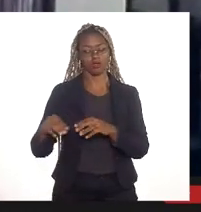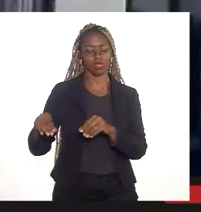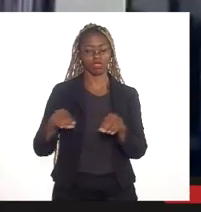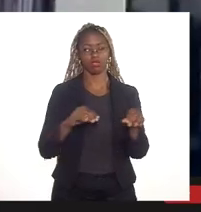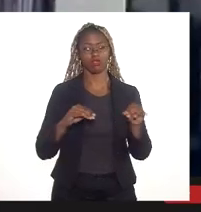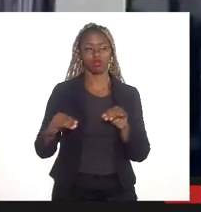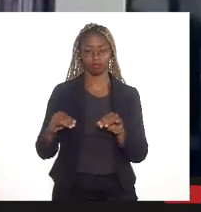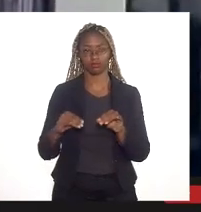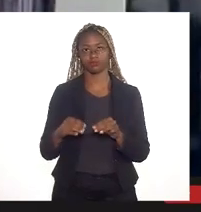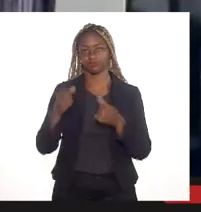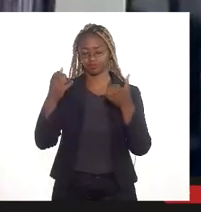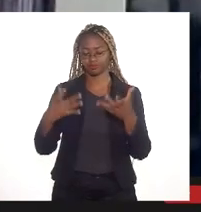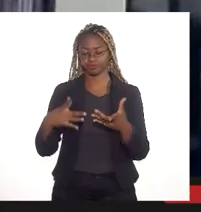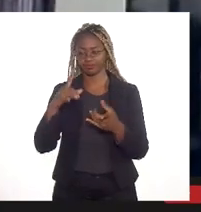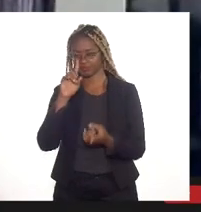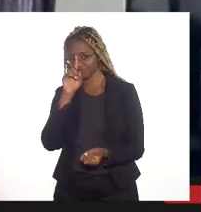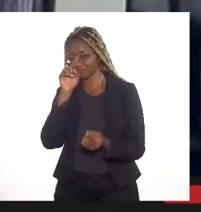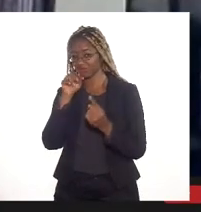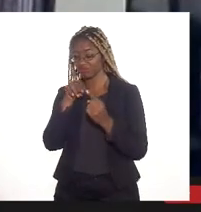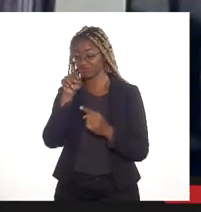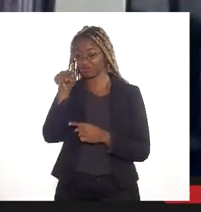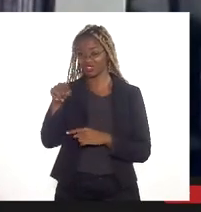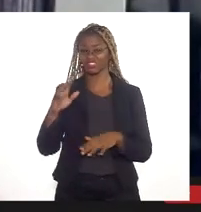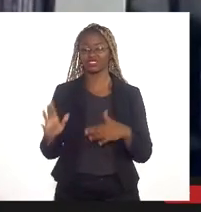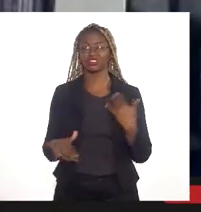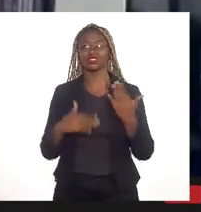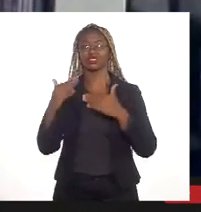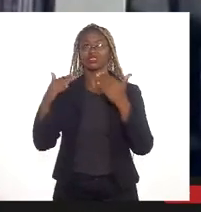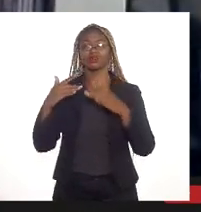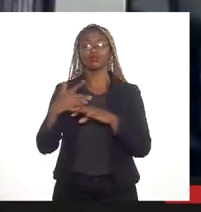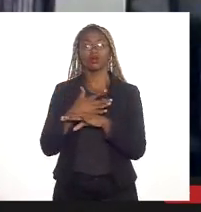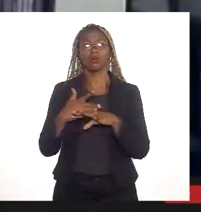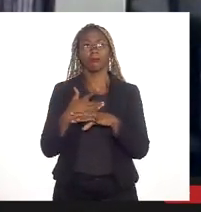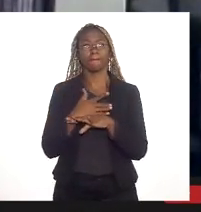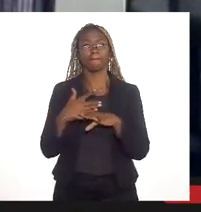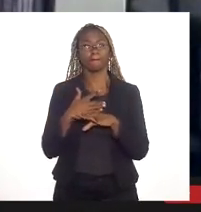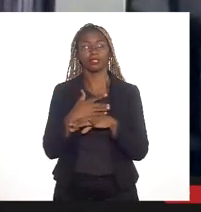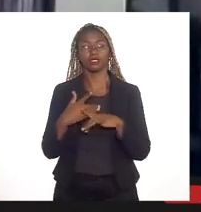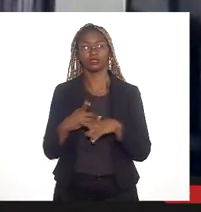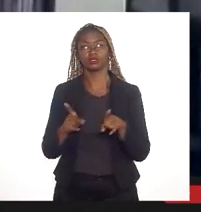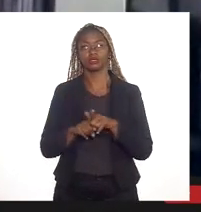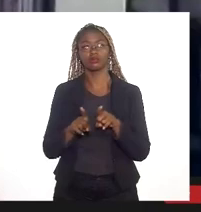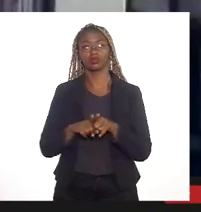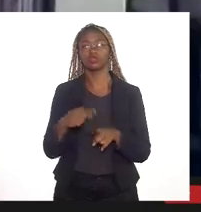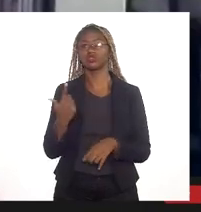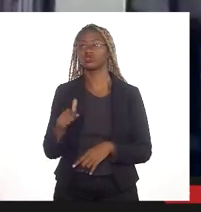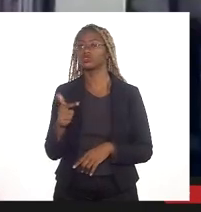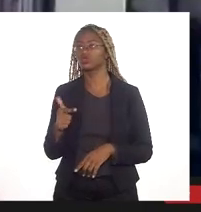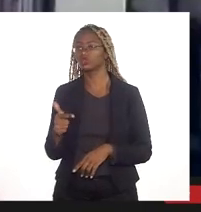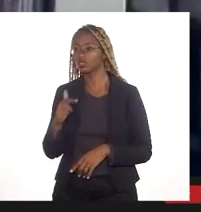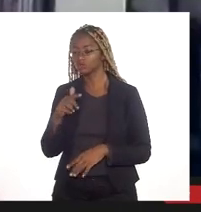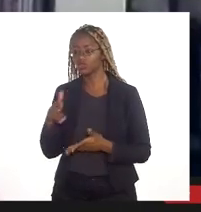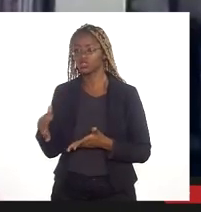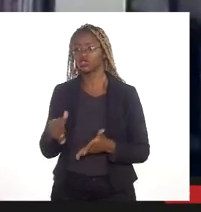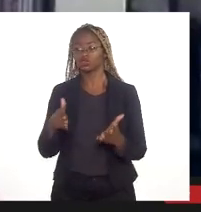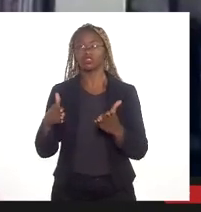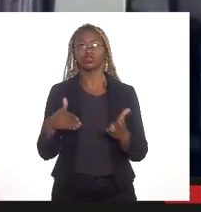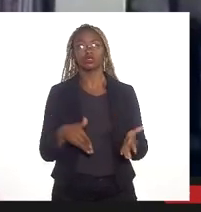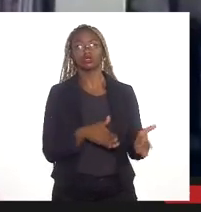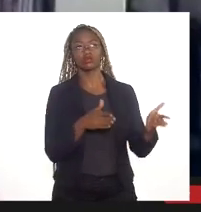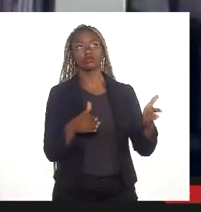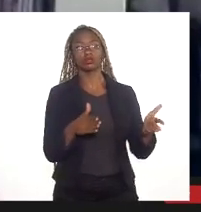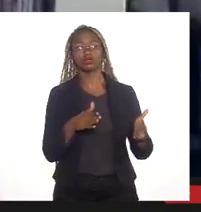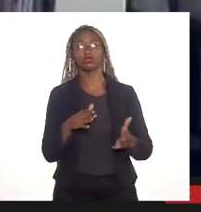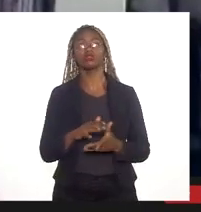diretrizes do desenvolvimento urbano da cidade, que não defina as diretrizes da questão de